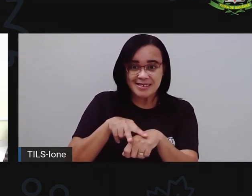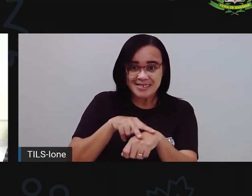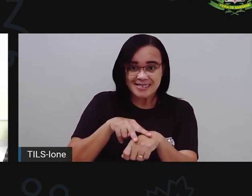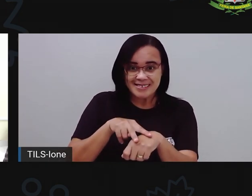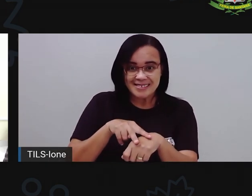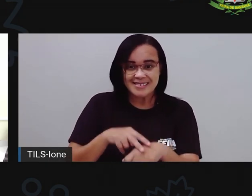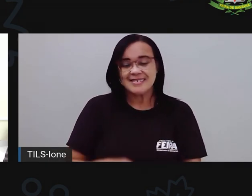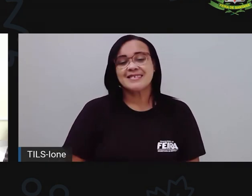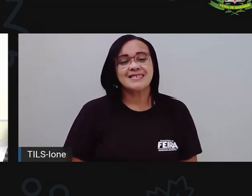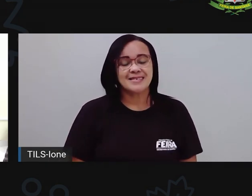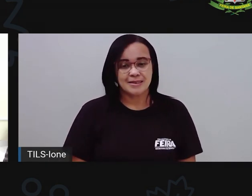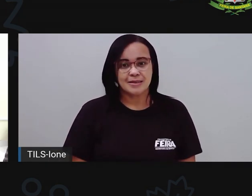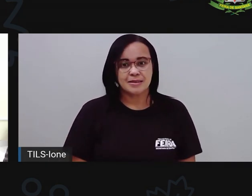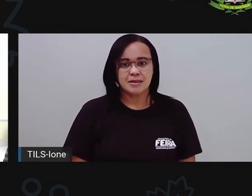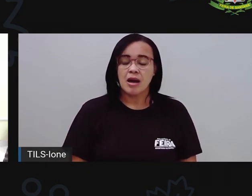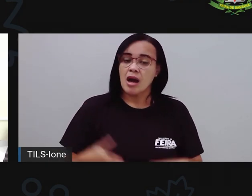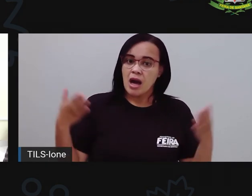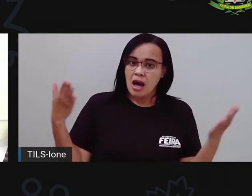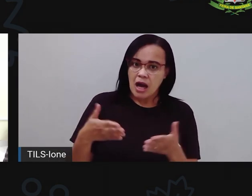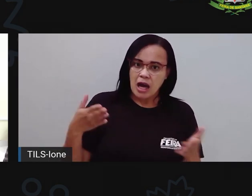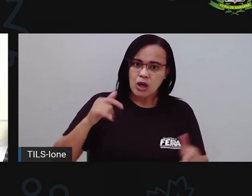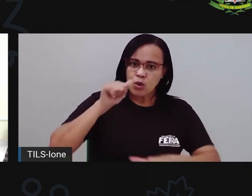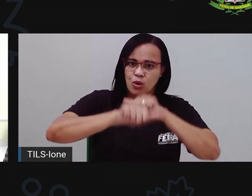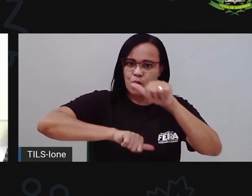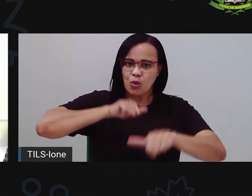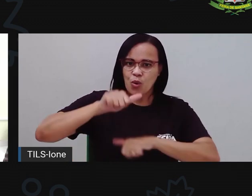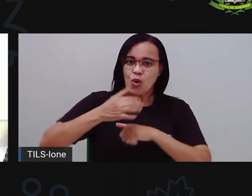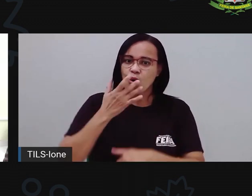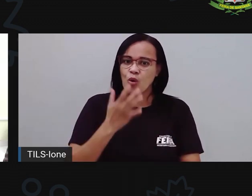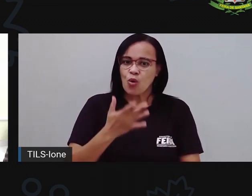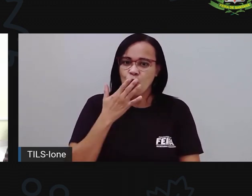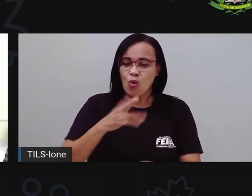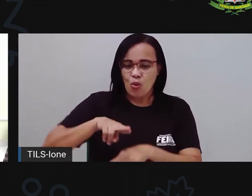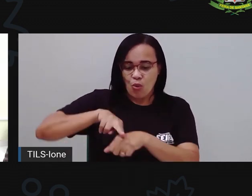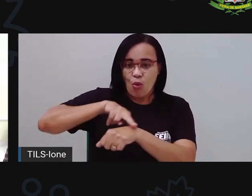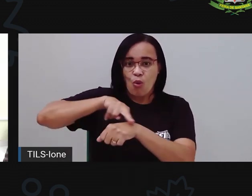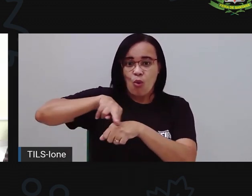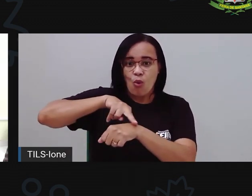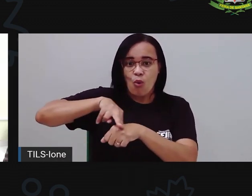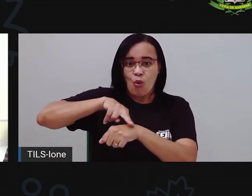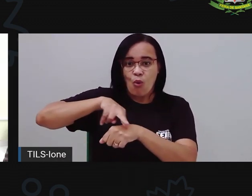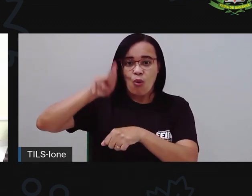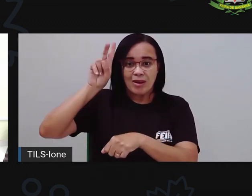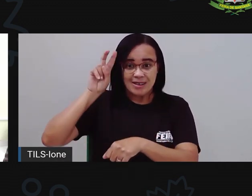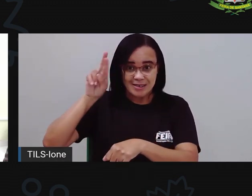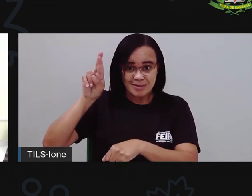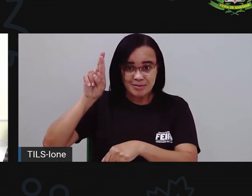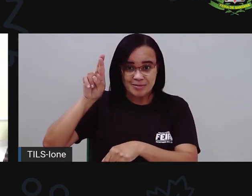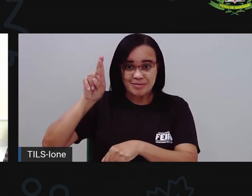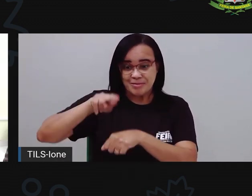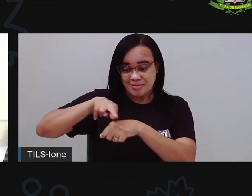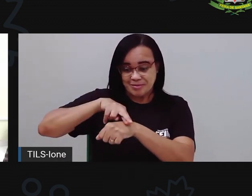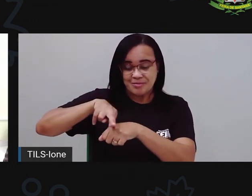Agora a gente vai fazer o roxo. Quem lembra qual é a misturinha que nós fazemos para formar o roxo?